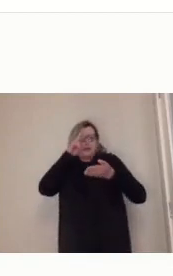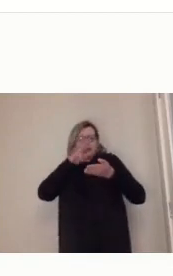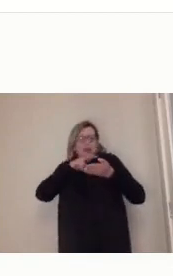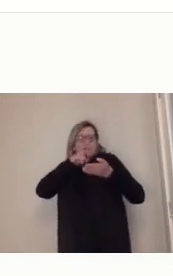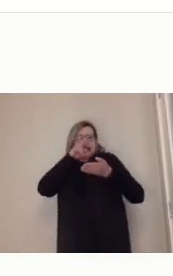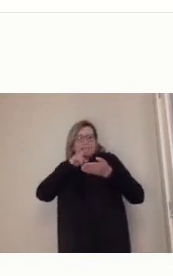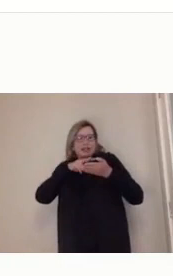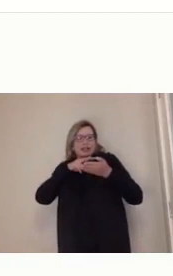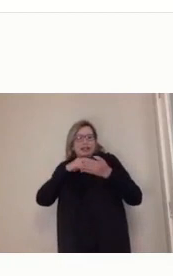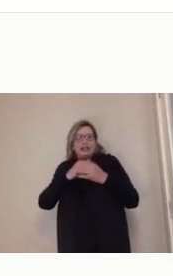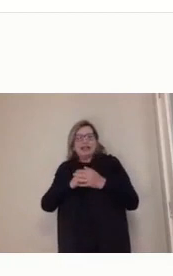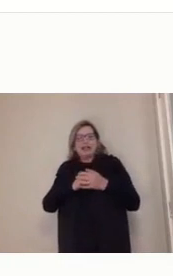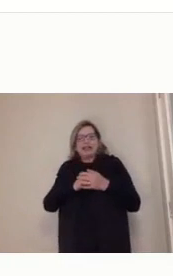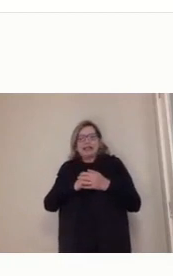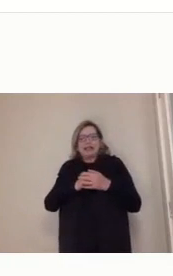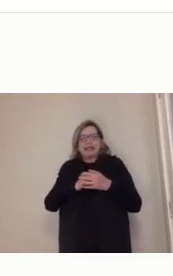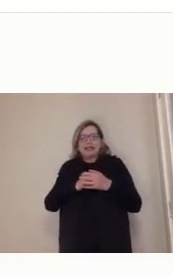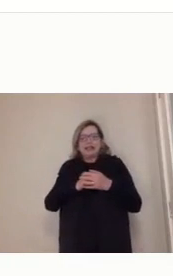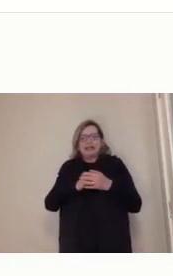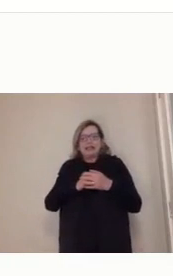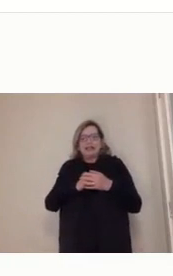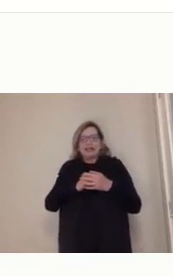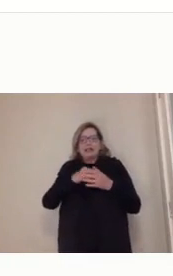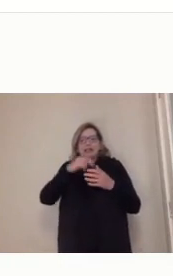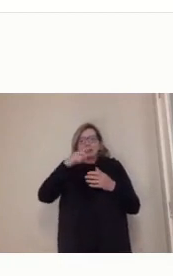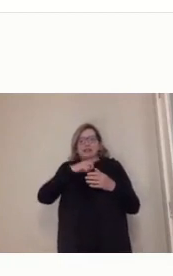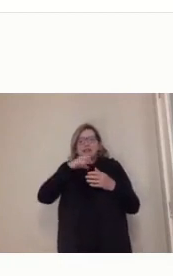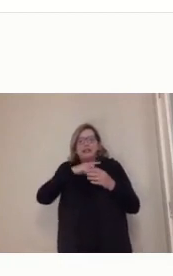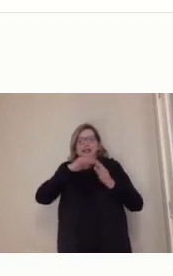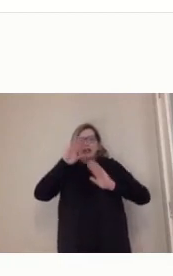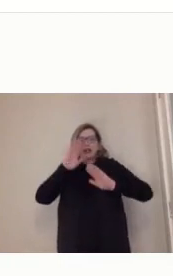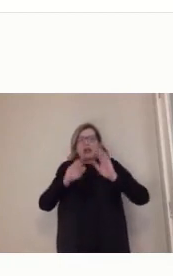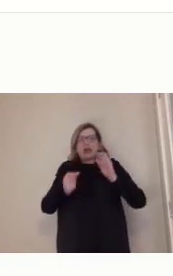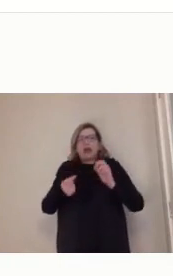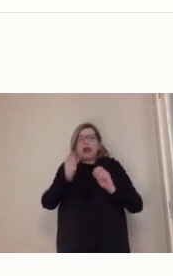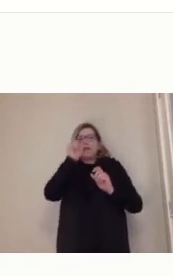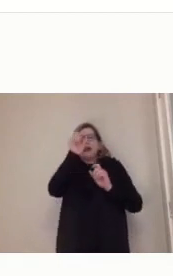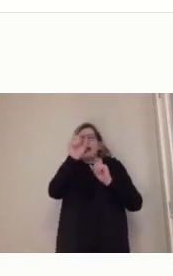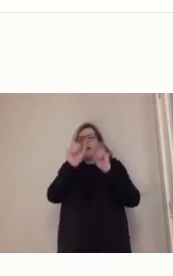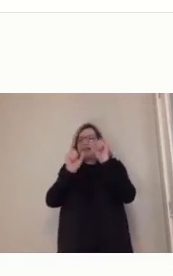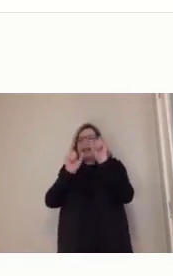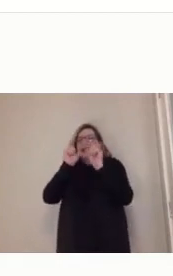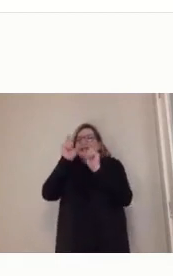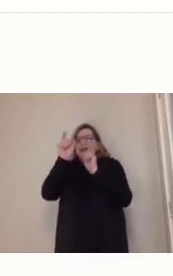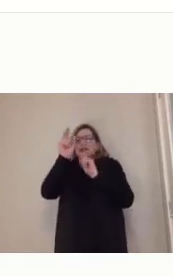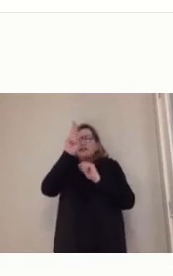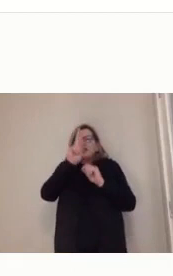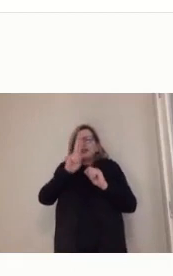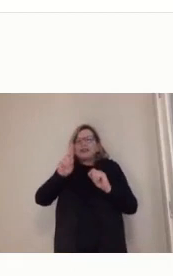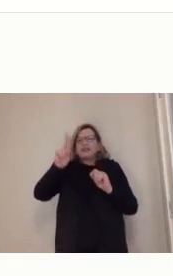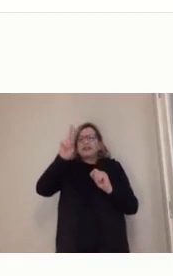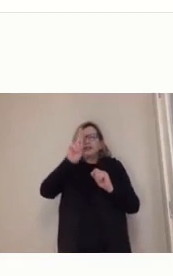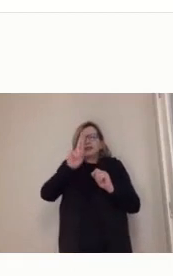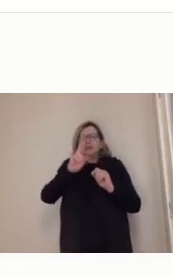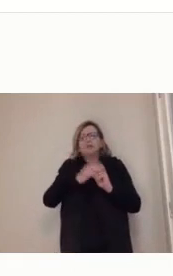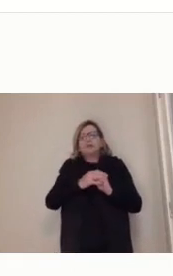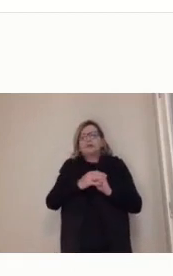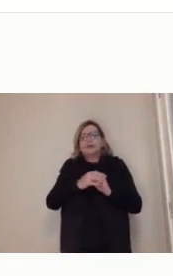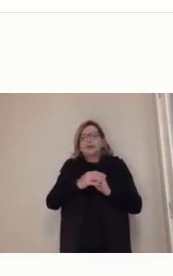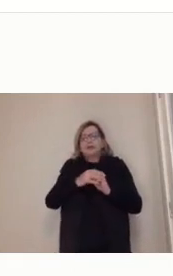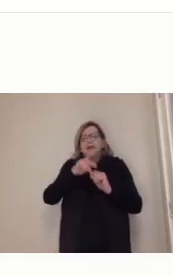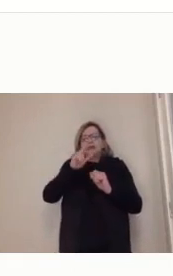do... Se vocês forem lá, está exatamente como está aqui na primeira unidade, né? Portanto, as redes de computação